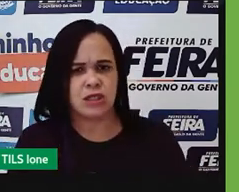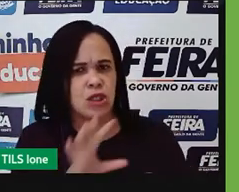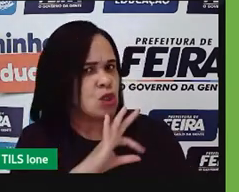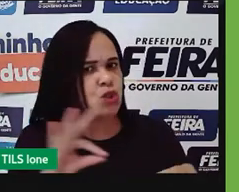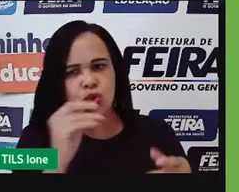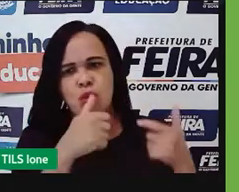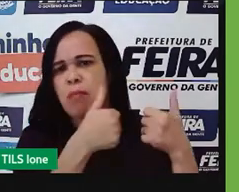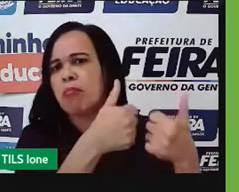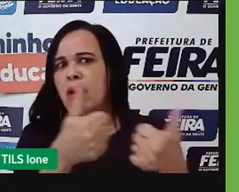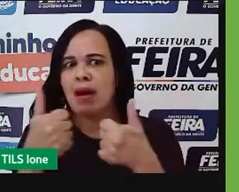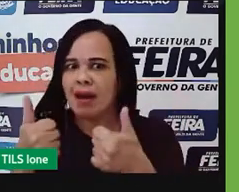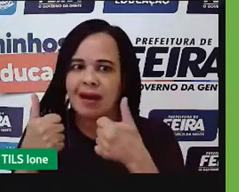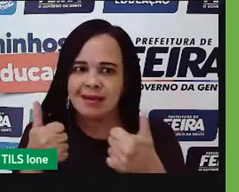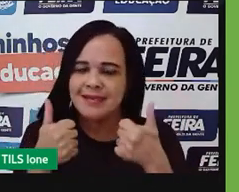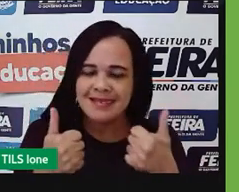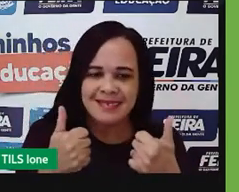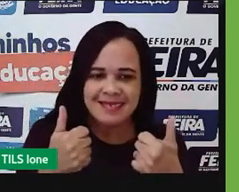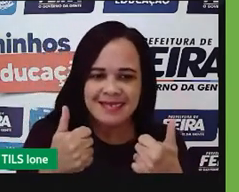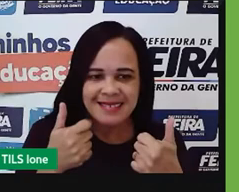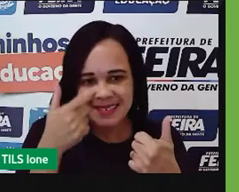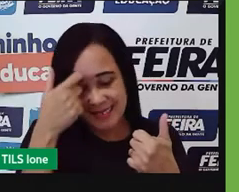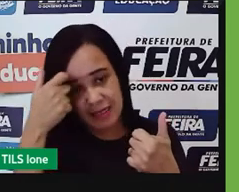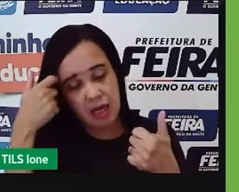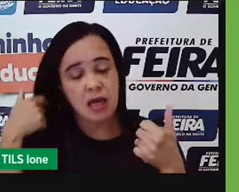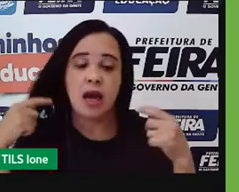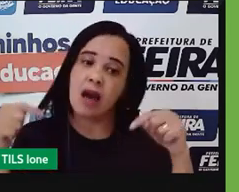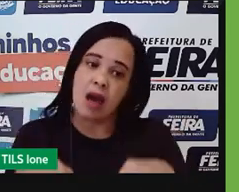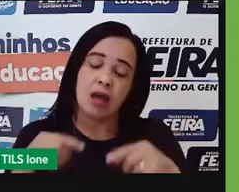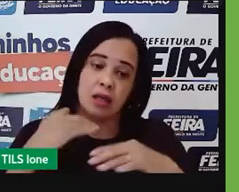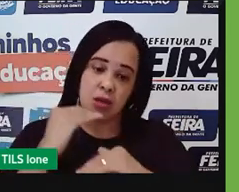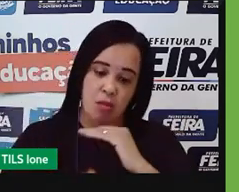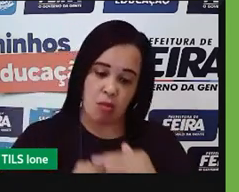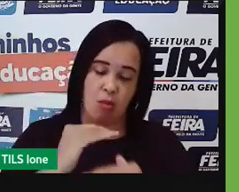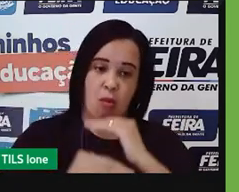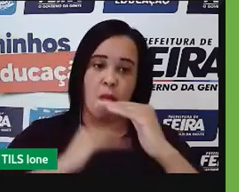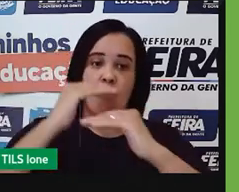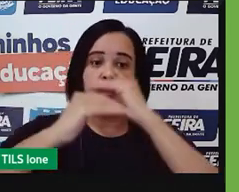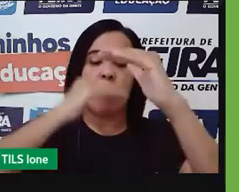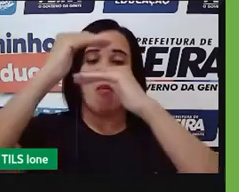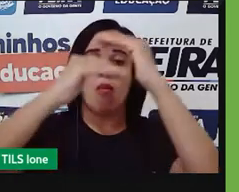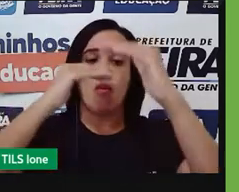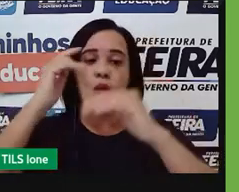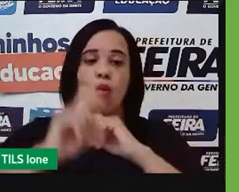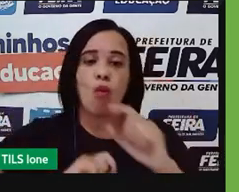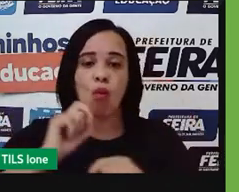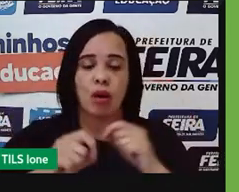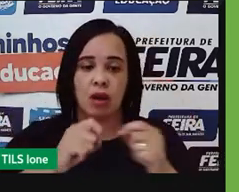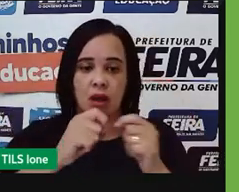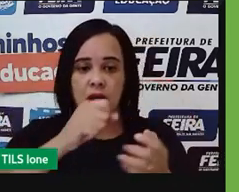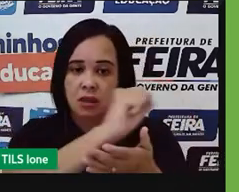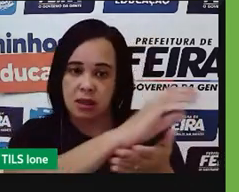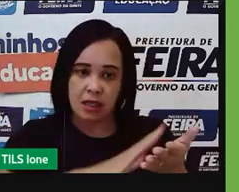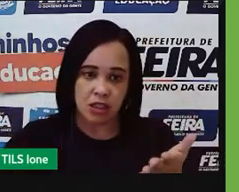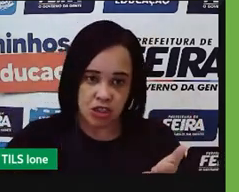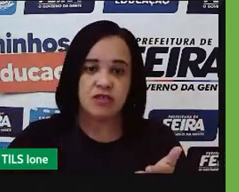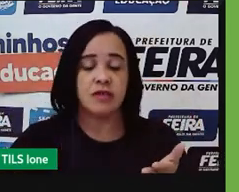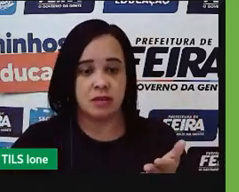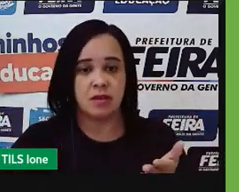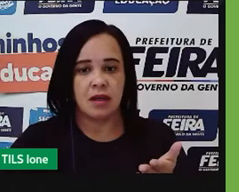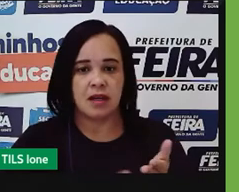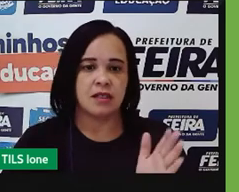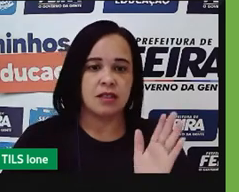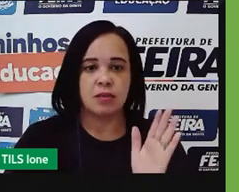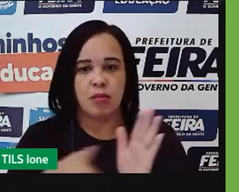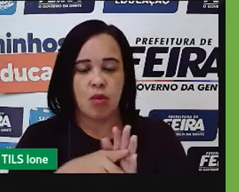problemas aí causados no nosso processo, né, agropecuário, que é, no caso, né, as atividades agrárias, né, da